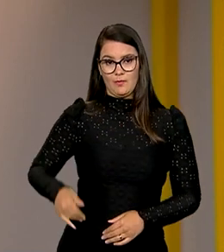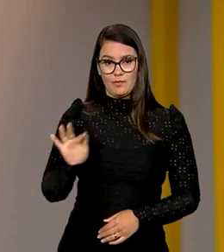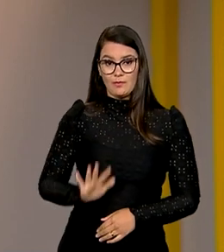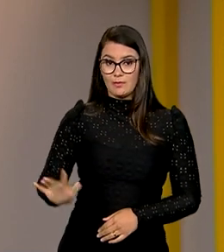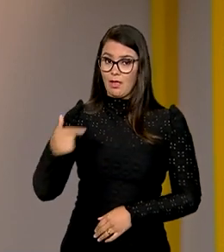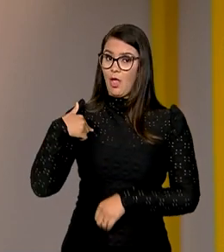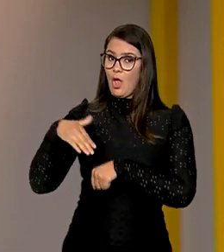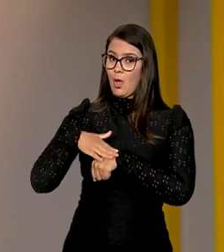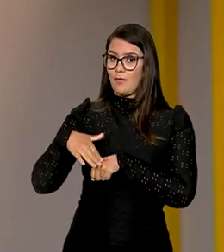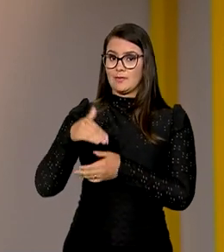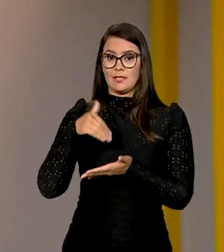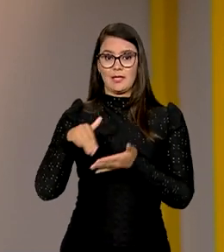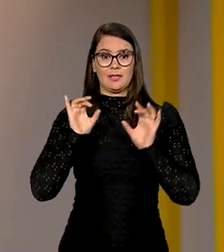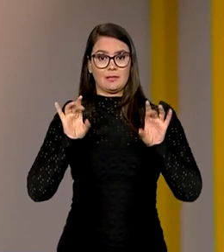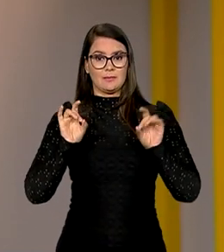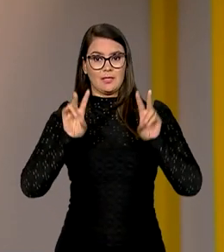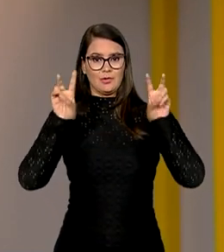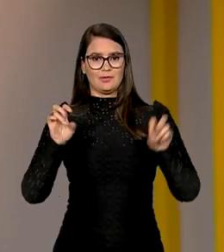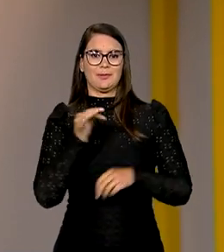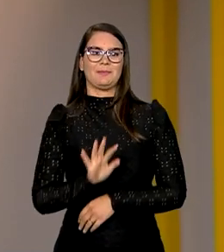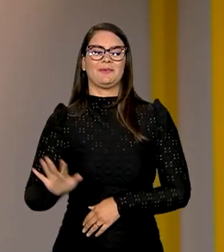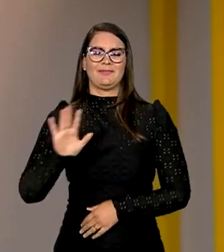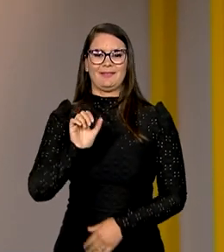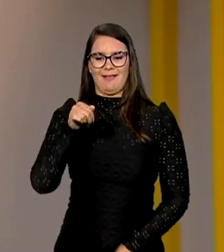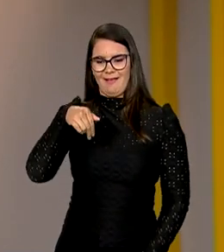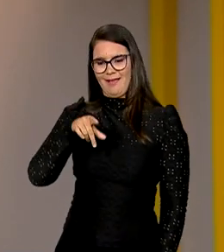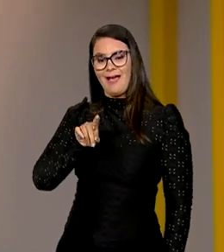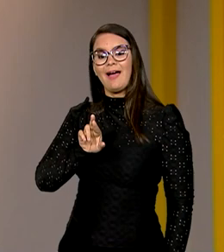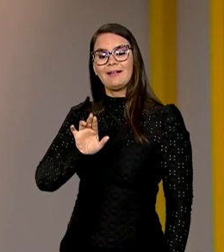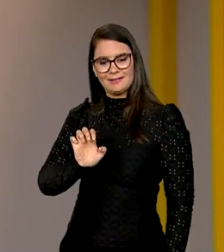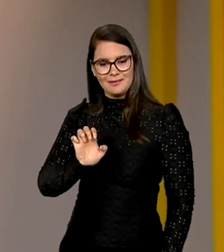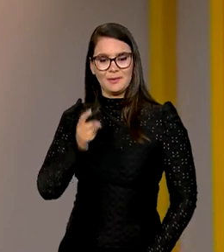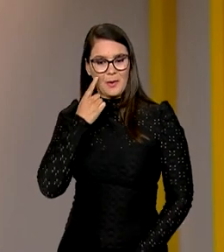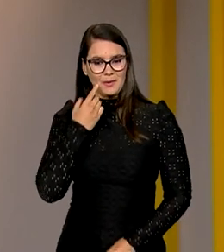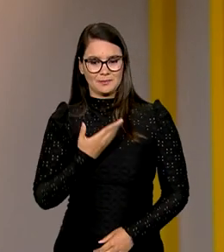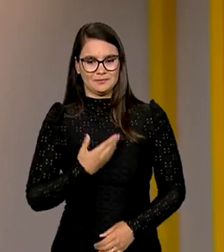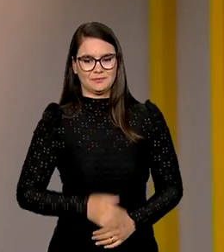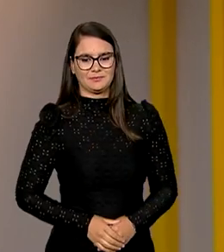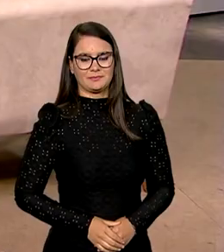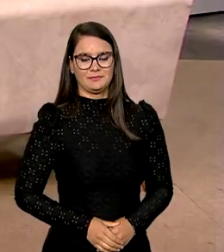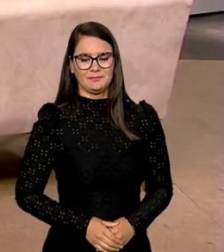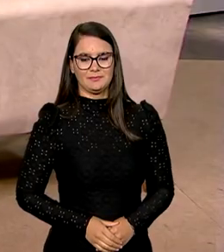eu conversei com o secretário especial de Assuntos Federativos, André Ceciliano. Veja como foi.